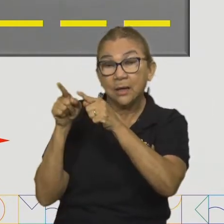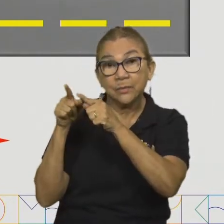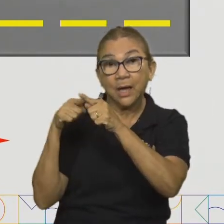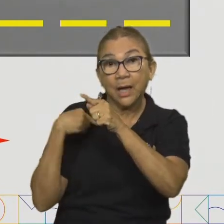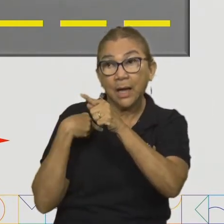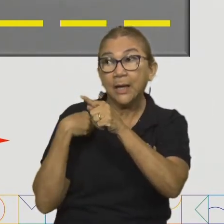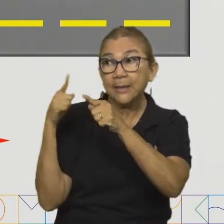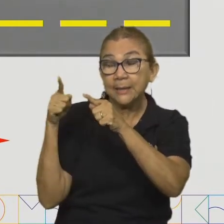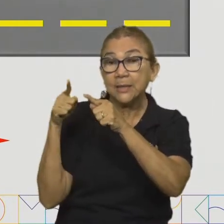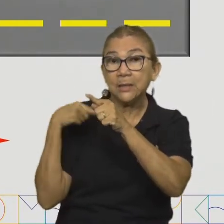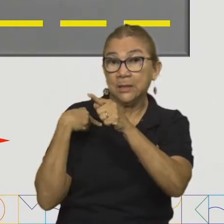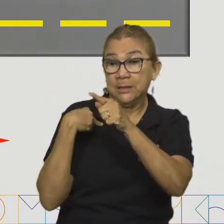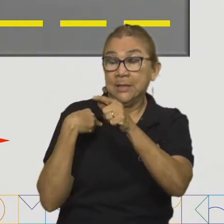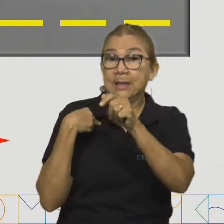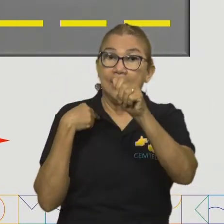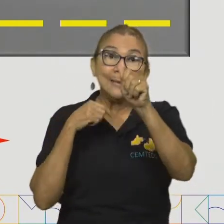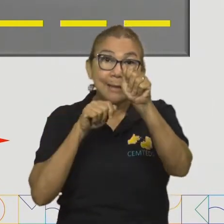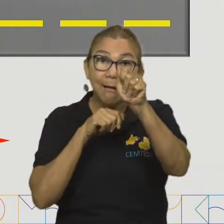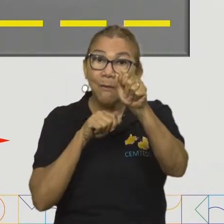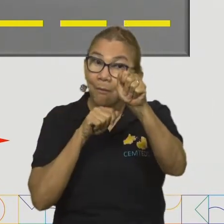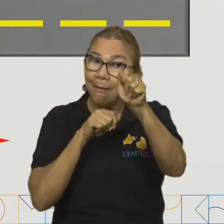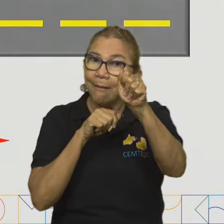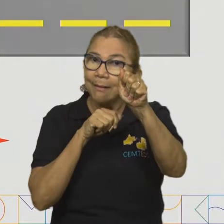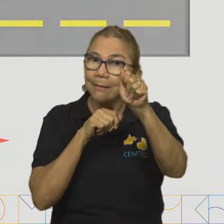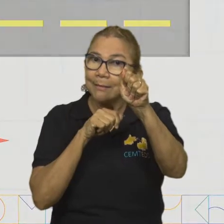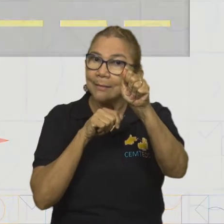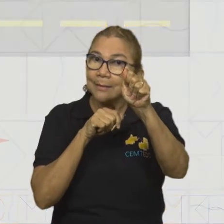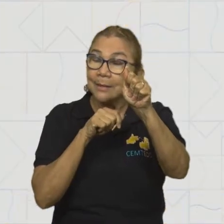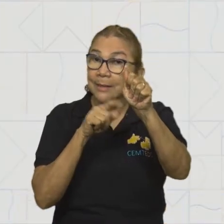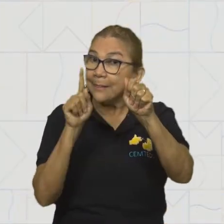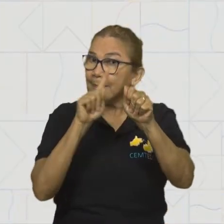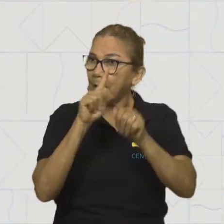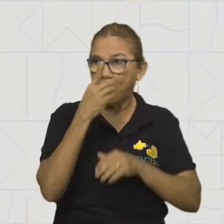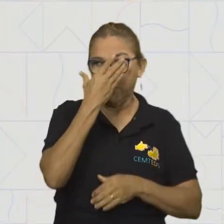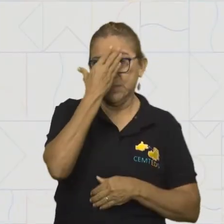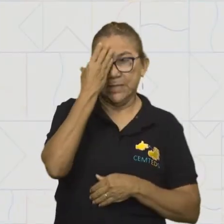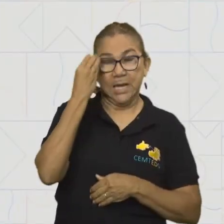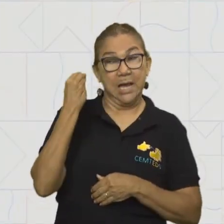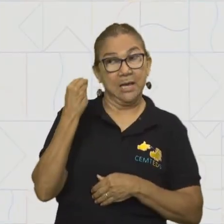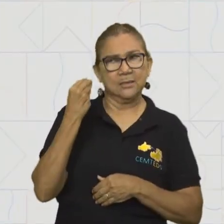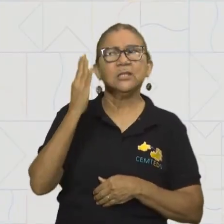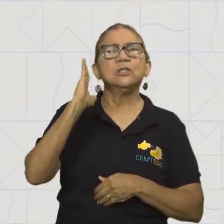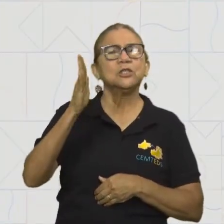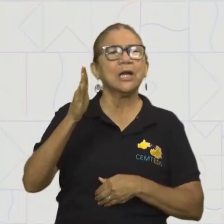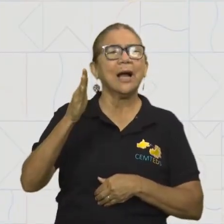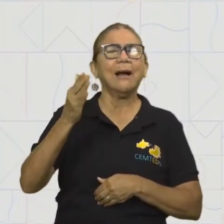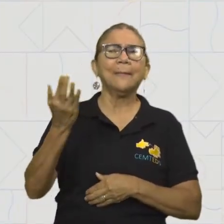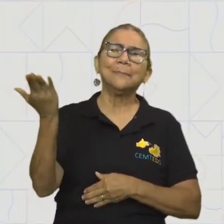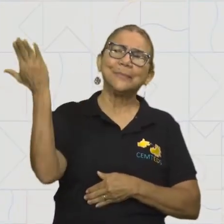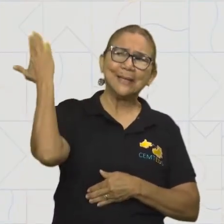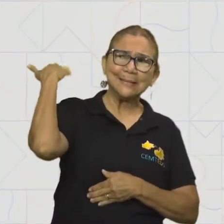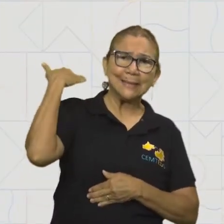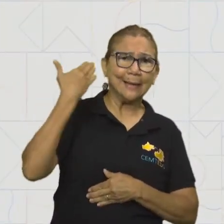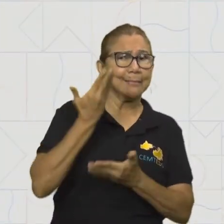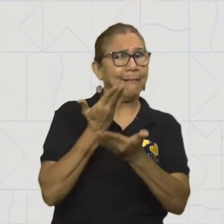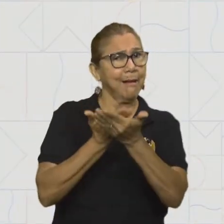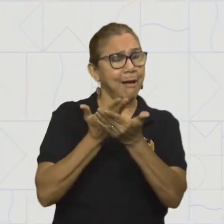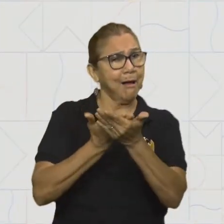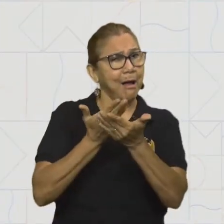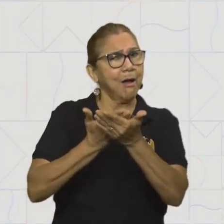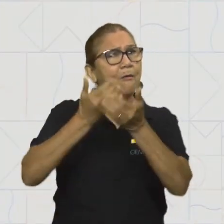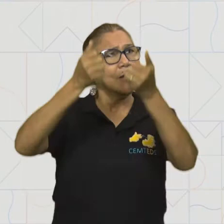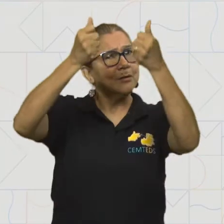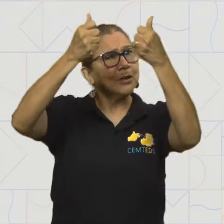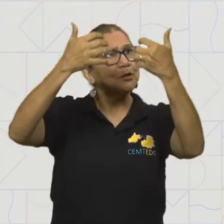Isso, um pontinho aí, ó, recebeu o nome de A. Ah, olha só, pessoal, não se esqueça, bem? Nós já conversamos isso nas